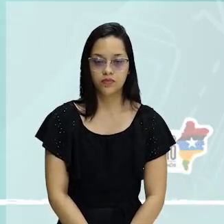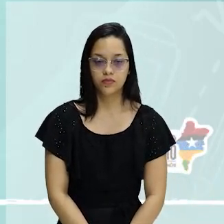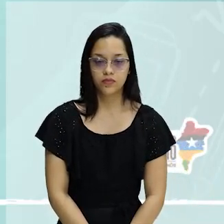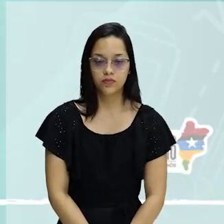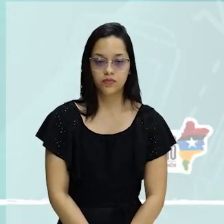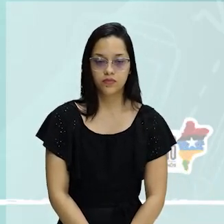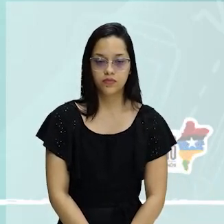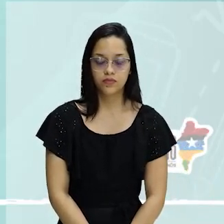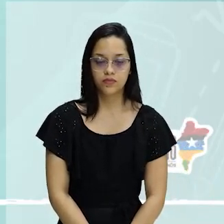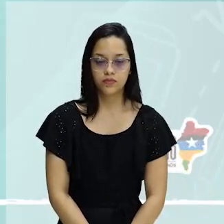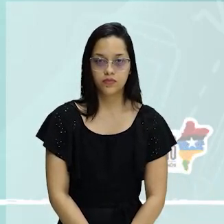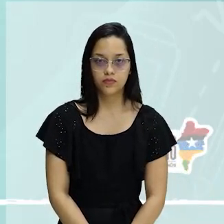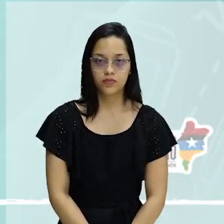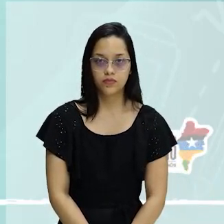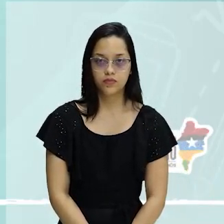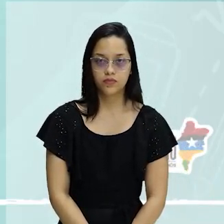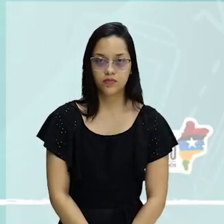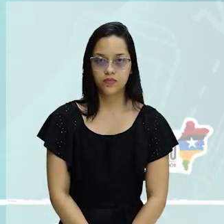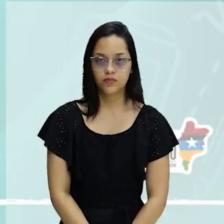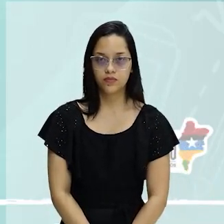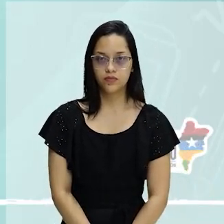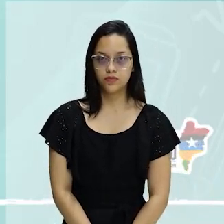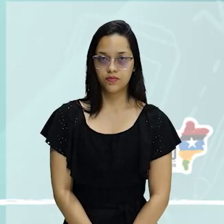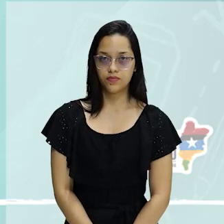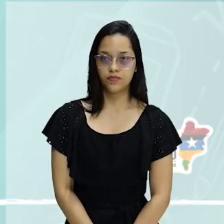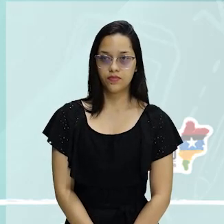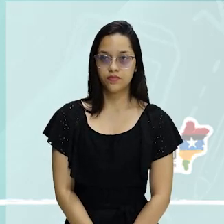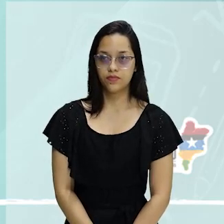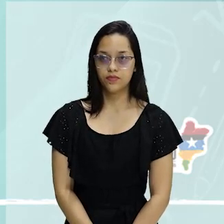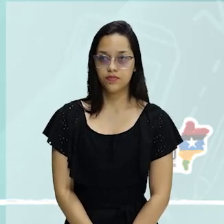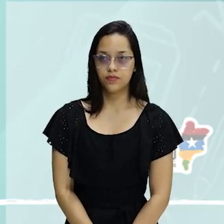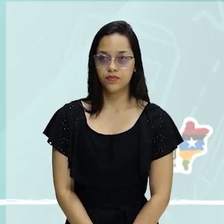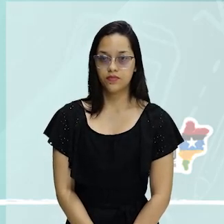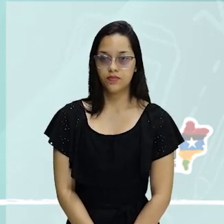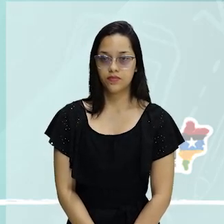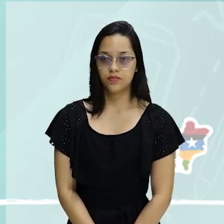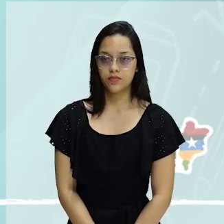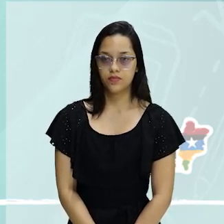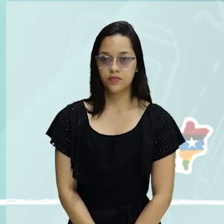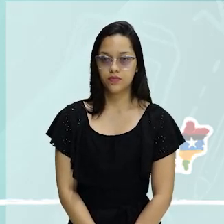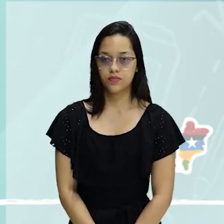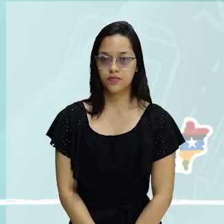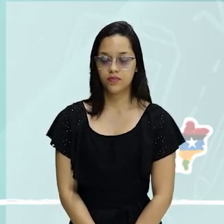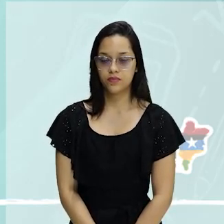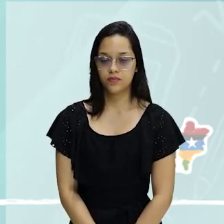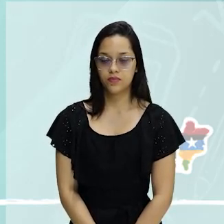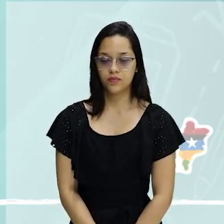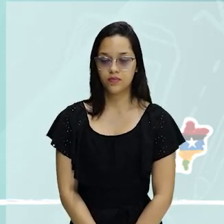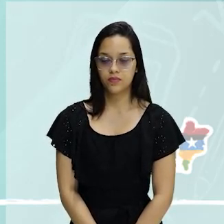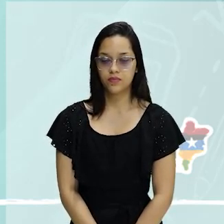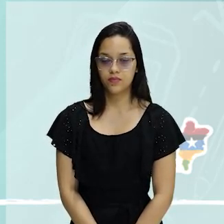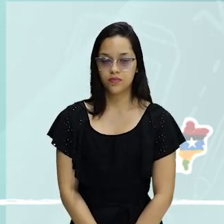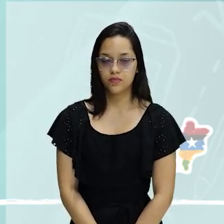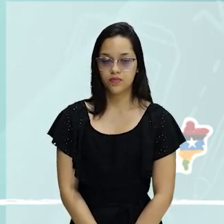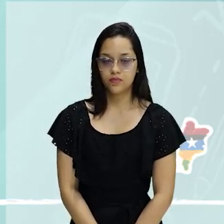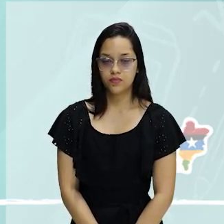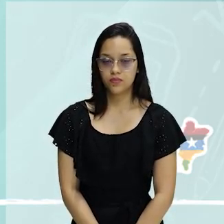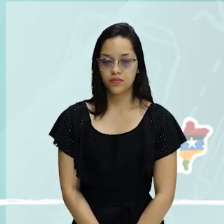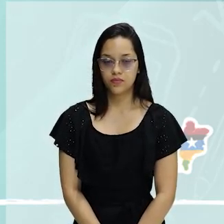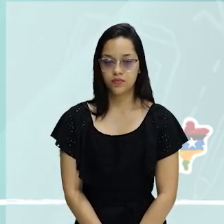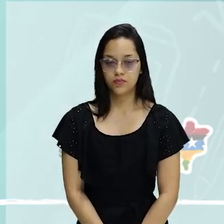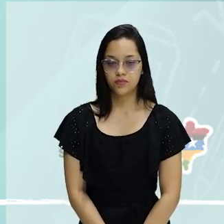atividades de leitura pode contribuir no desenvolvimento de um leitor que interaja com o texto.